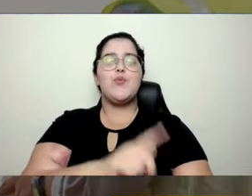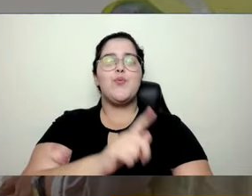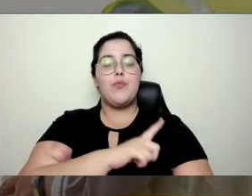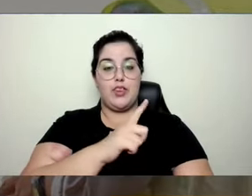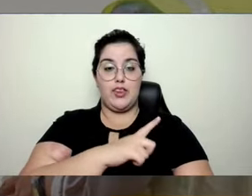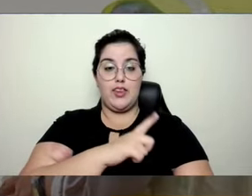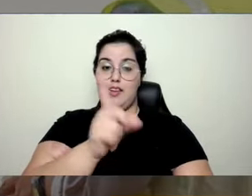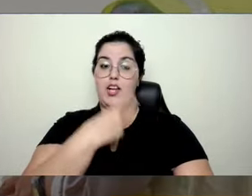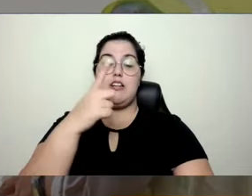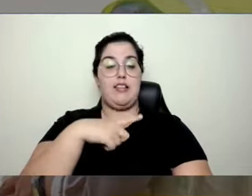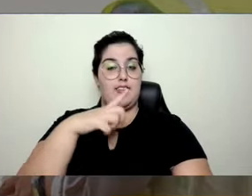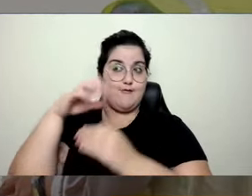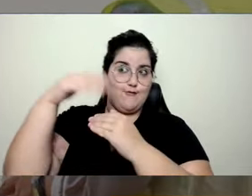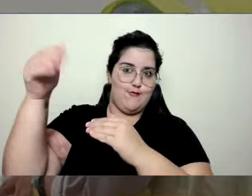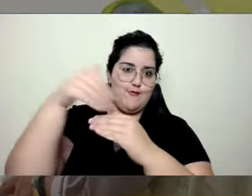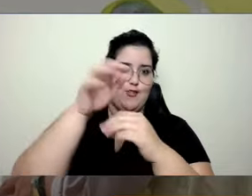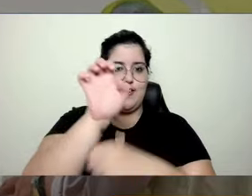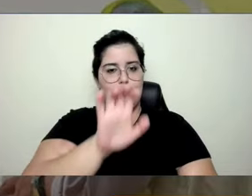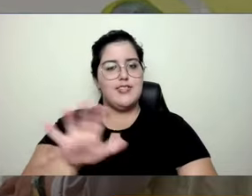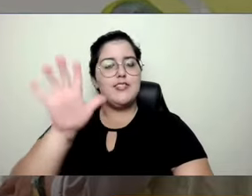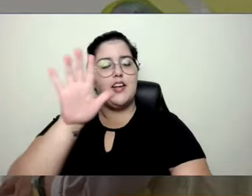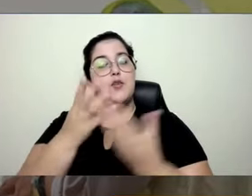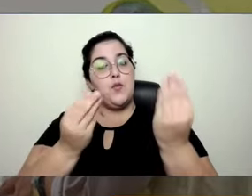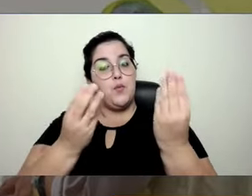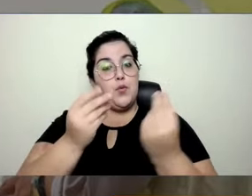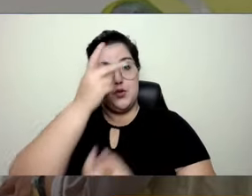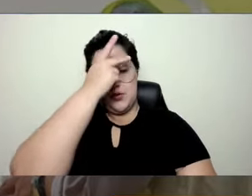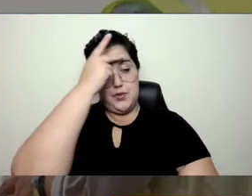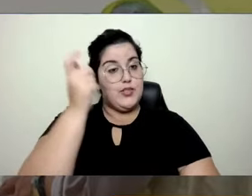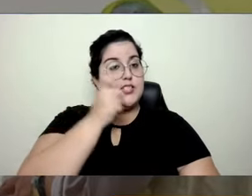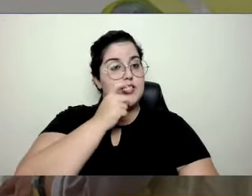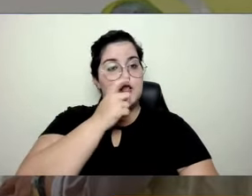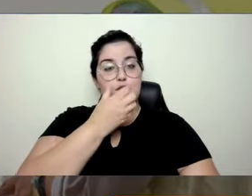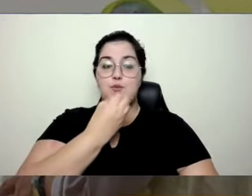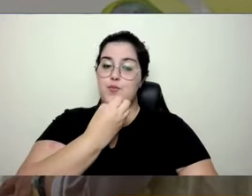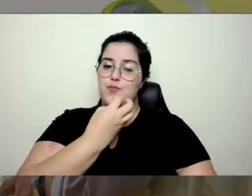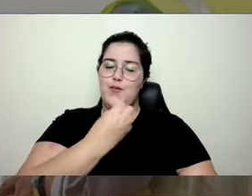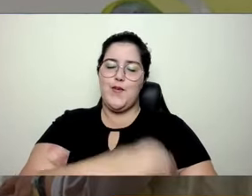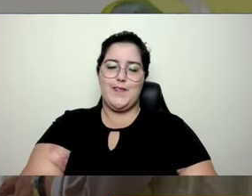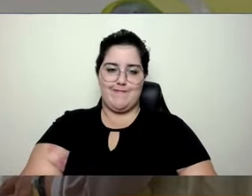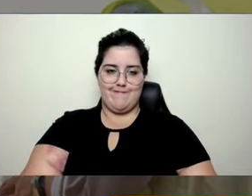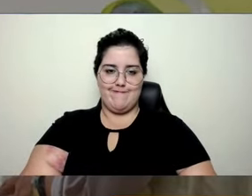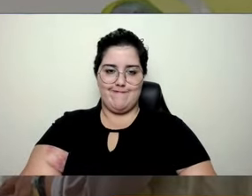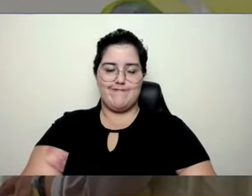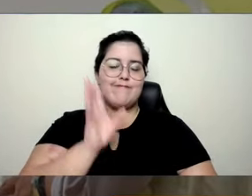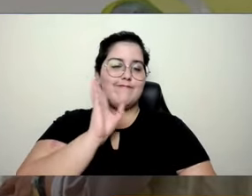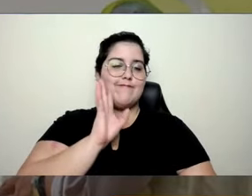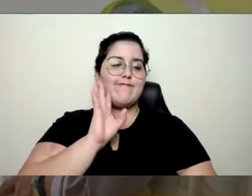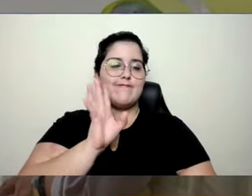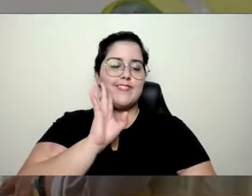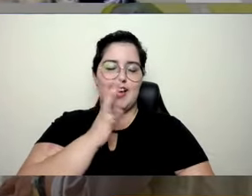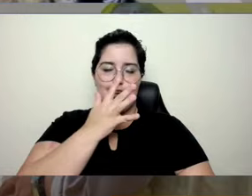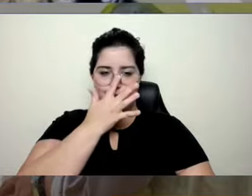fronteiras, muito bom ter tanta gente querida aqui com a gente. Que legal, Fabi.